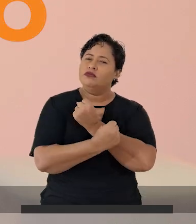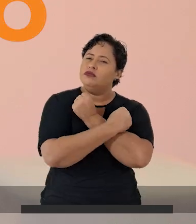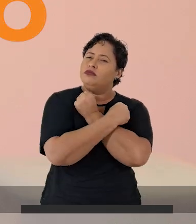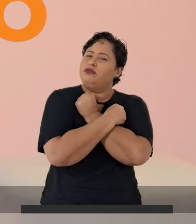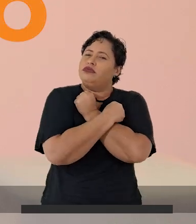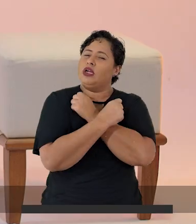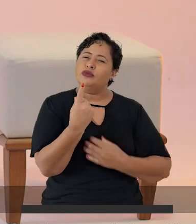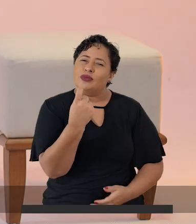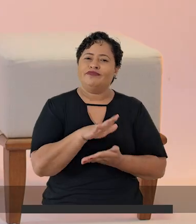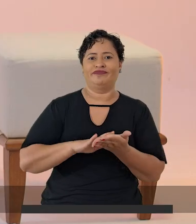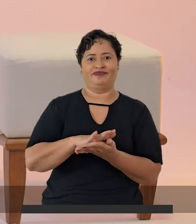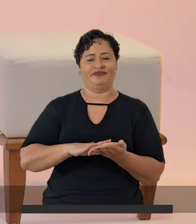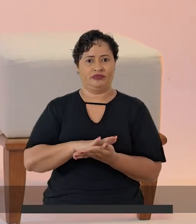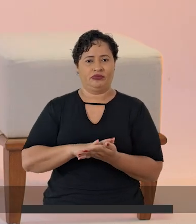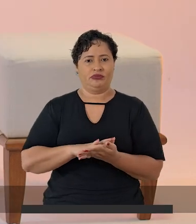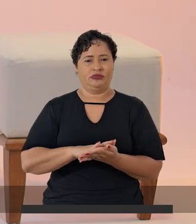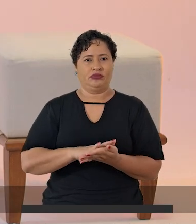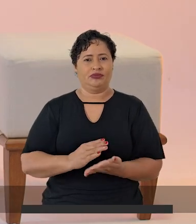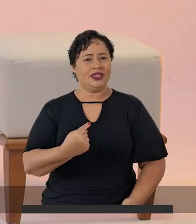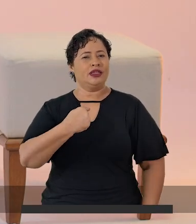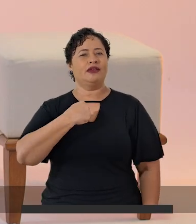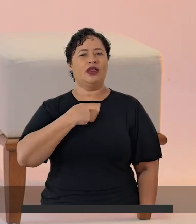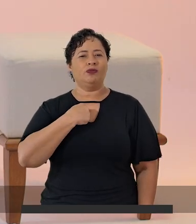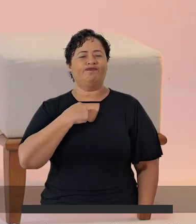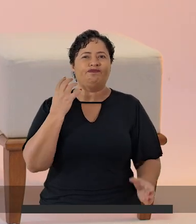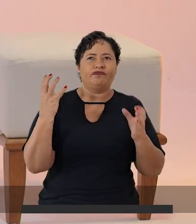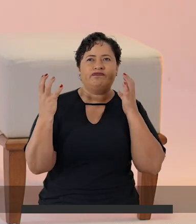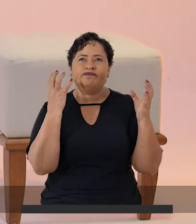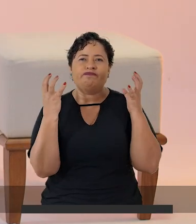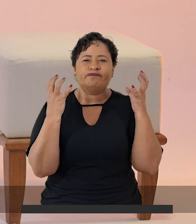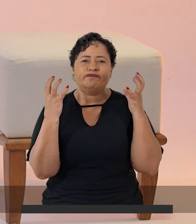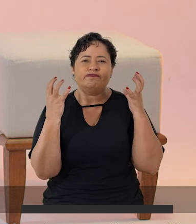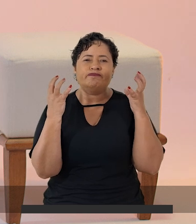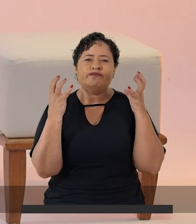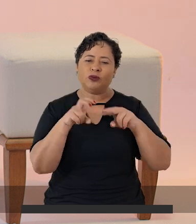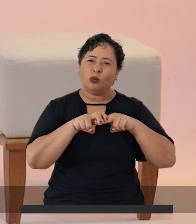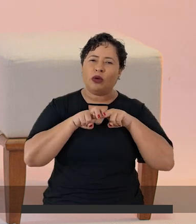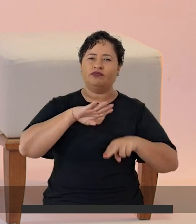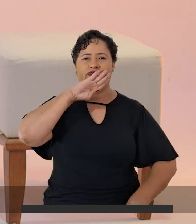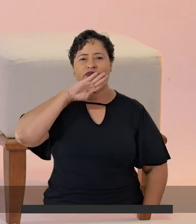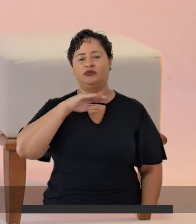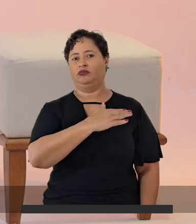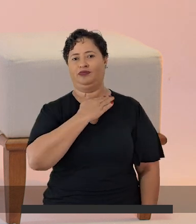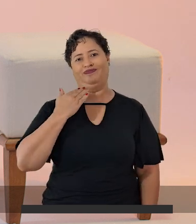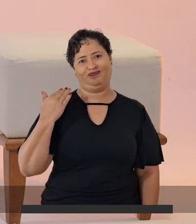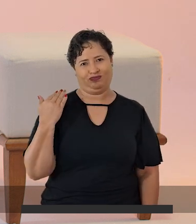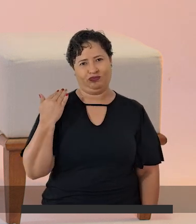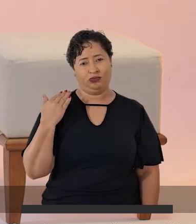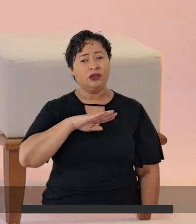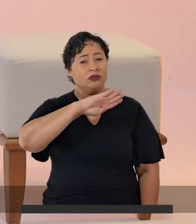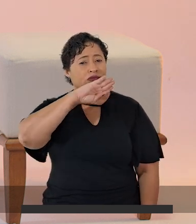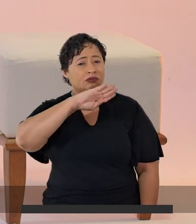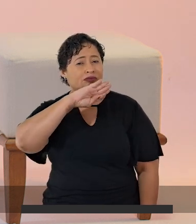né? Não se sente sozinho. Eu fiquei muito perdida, né? Com a perda da minha mãe, porque era a pessoa que